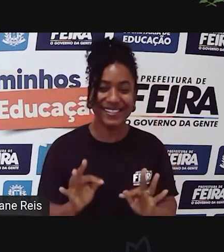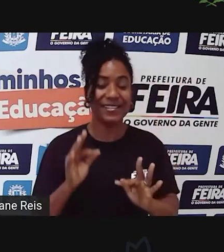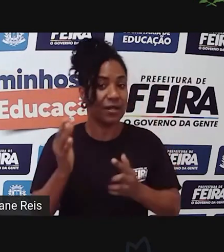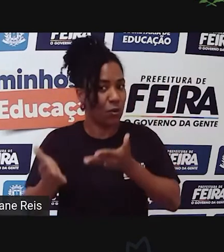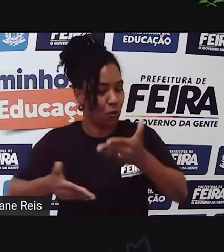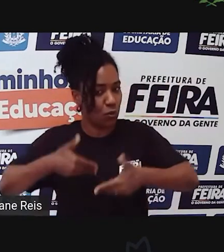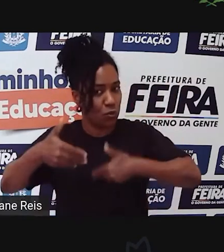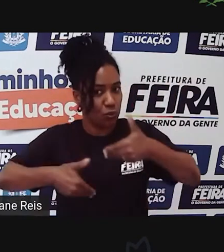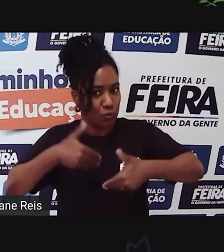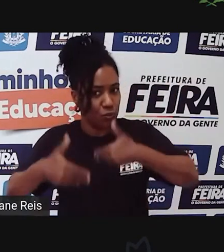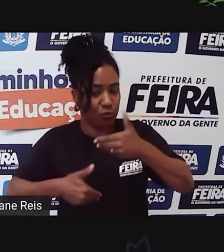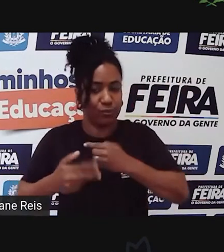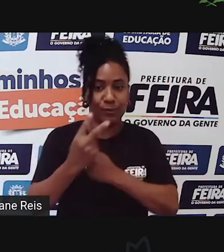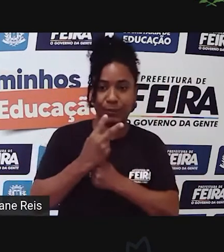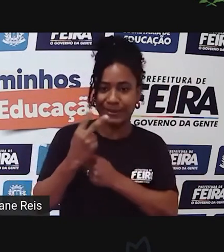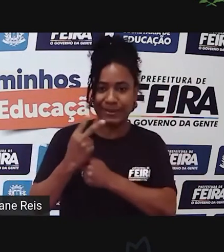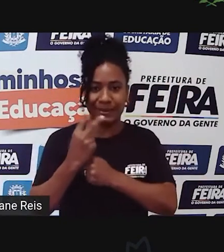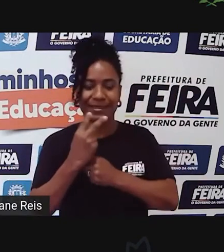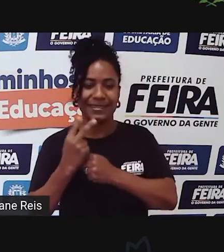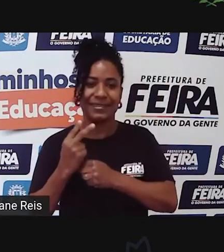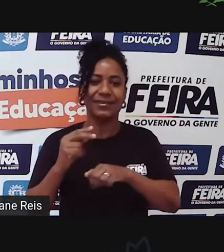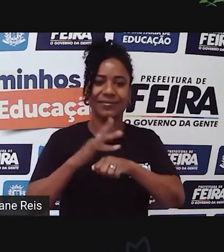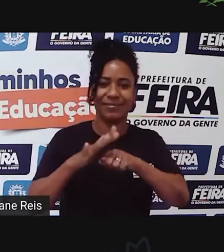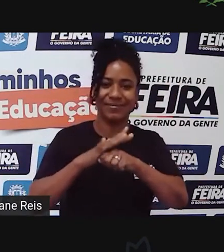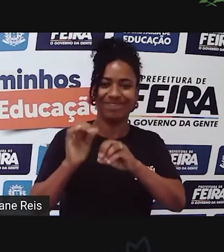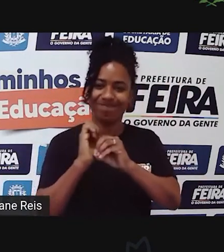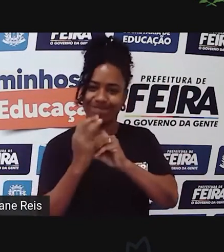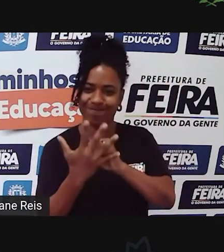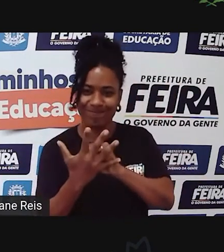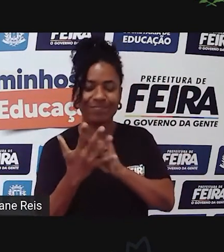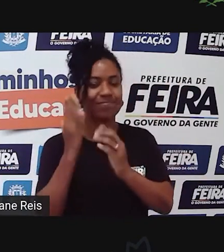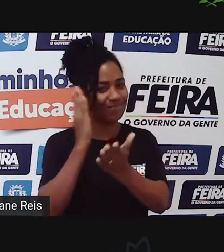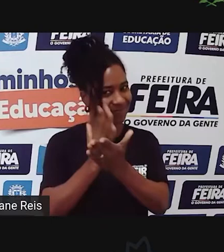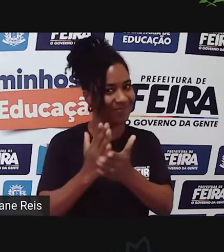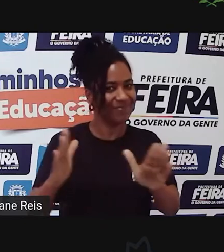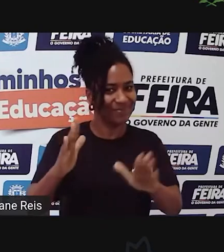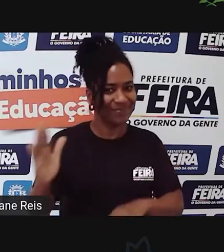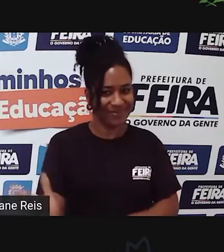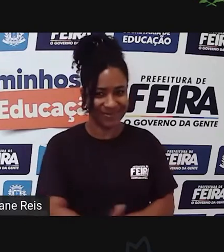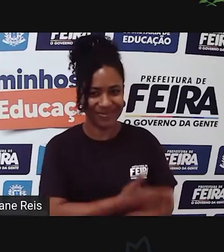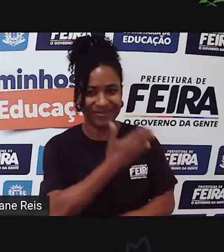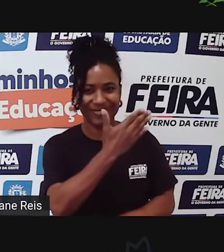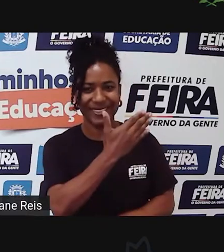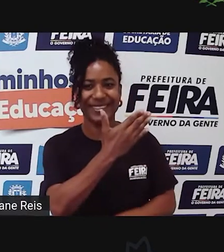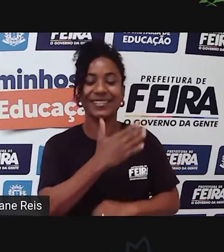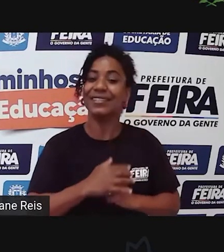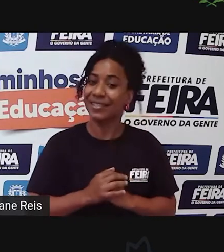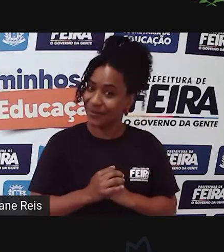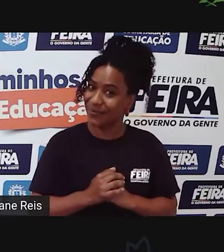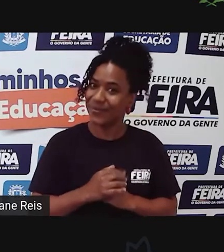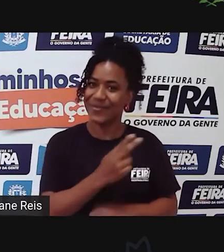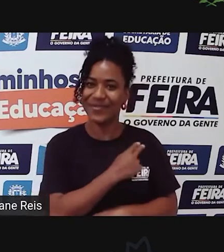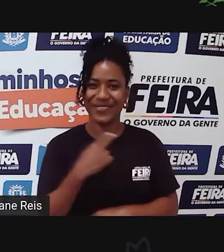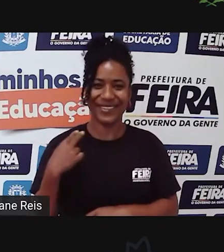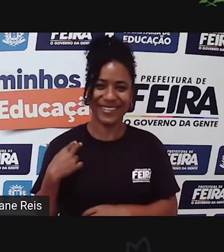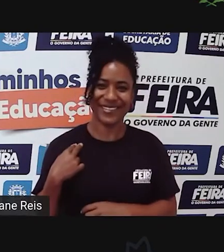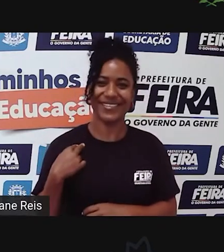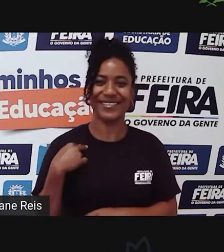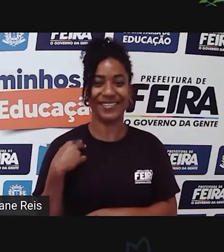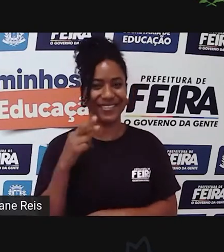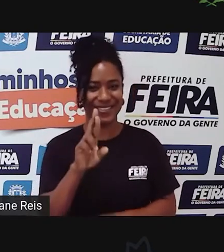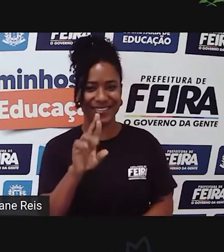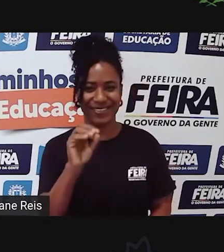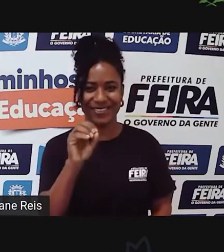cuidando para essa pandemia passar o mais rapidamente possível. Bom, como vocês sabem, eu sou a professora Rosa